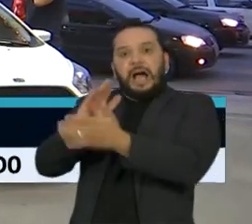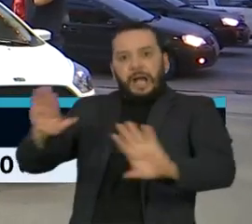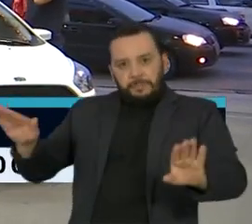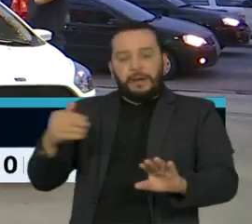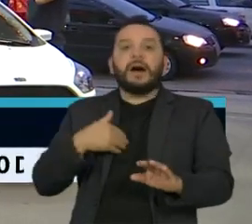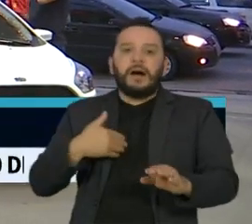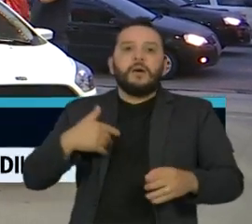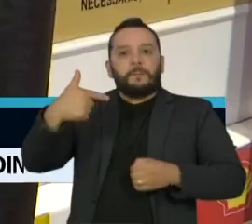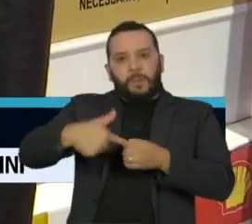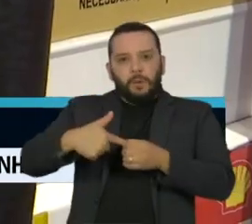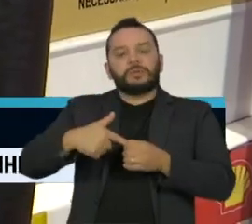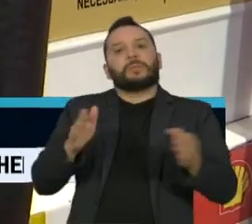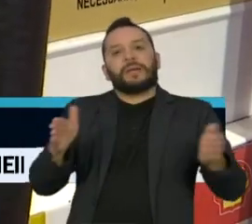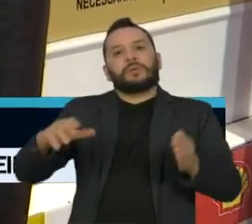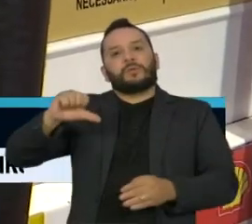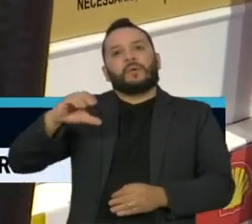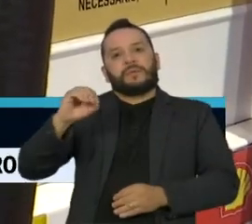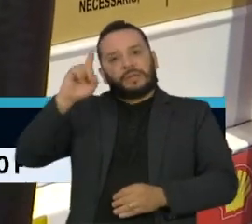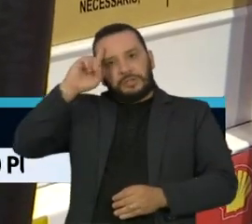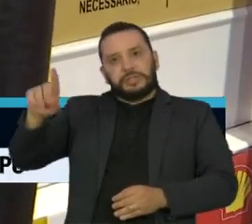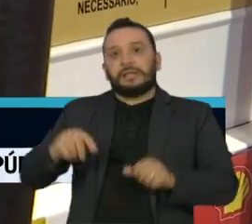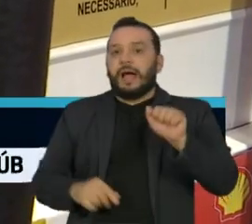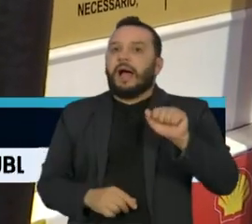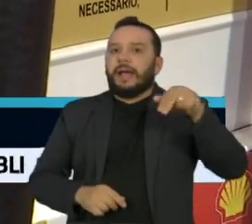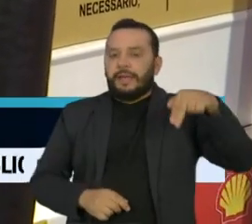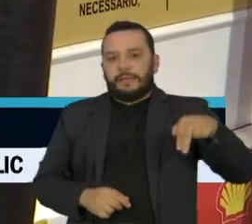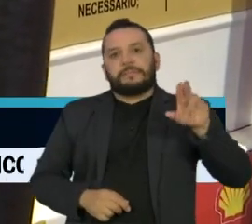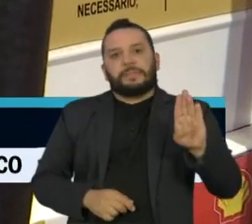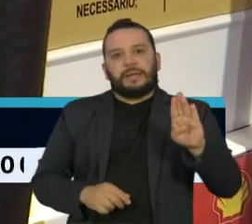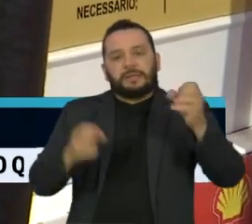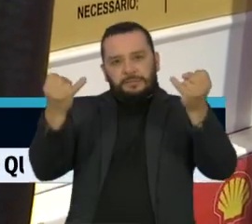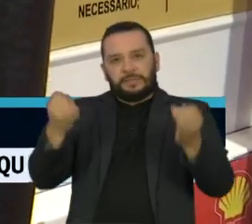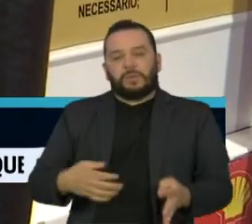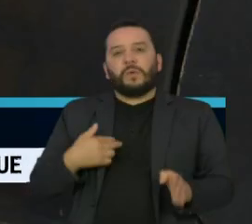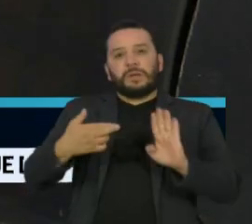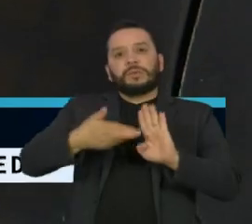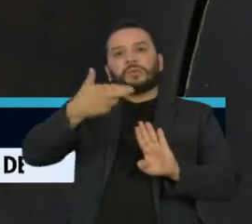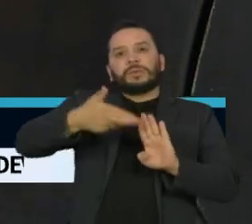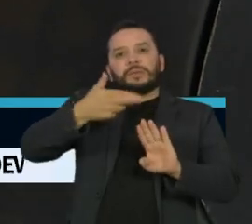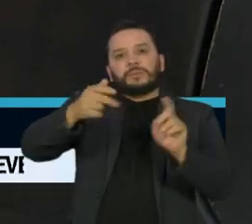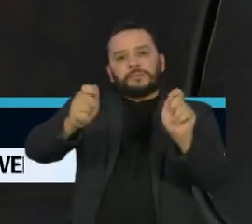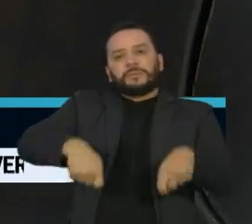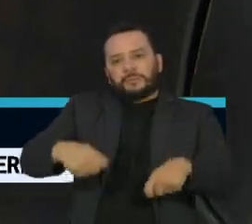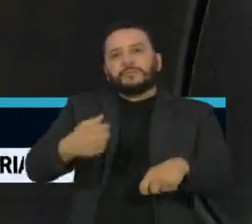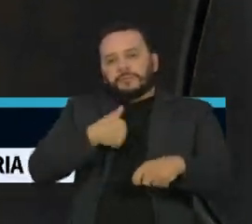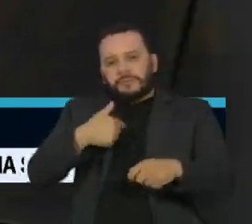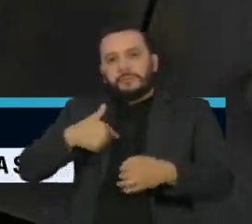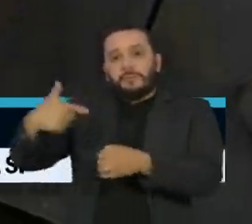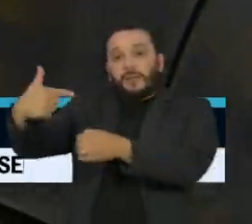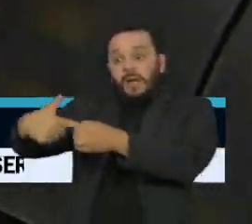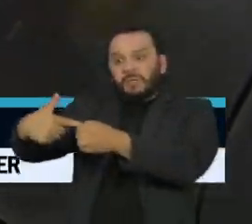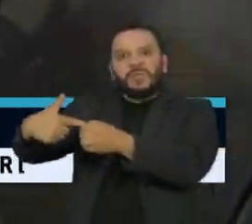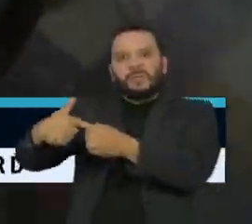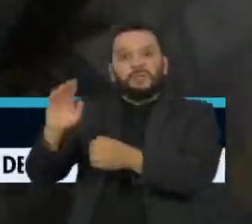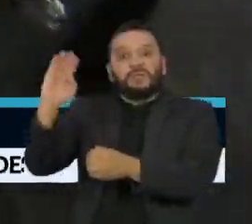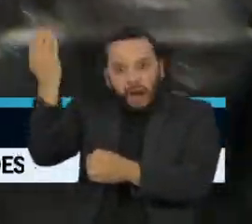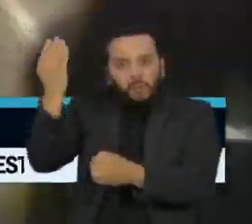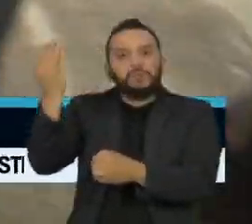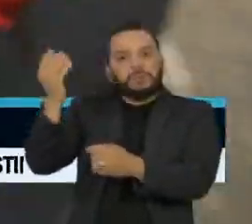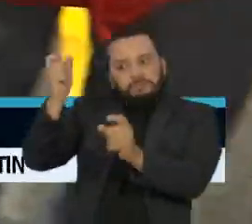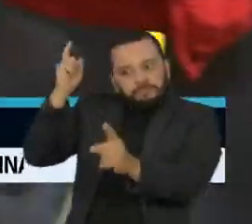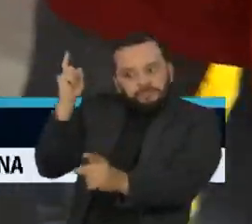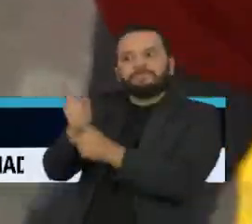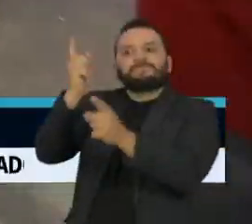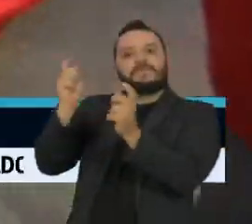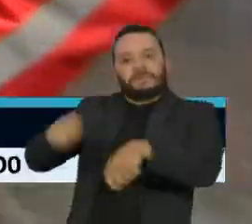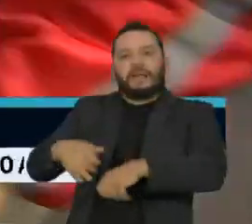é de 90 dias. A ANP explicou que a resolução também deve facilitar a identificação de combustível adulterado. A adulteração